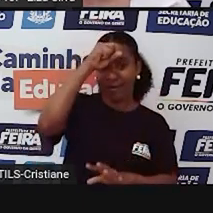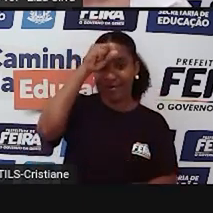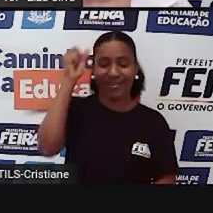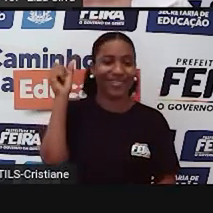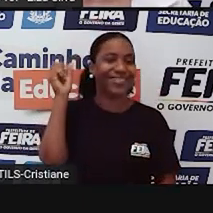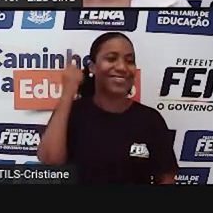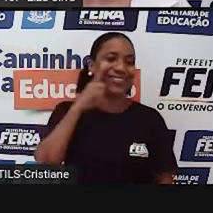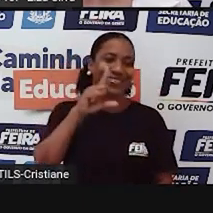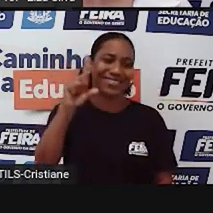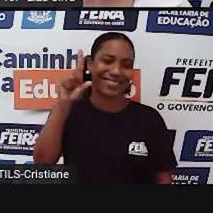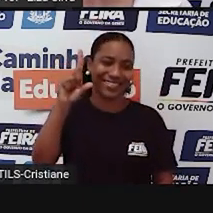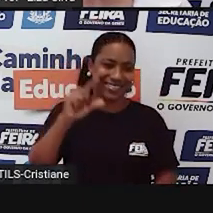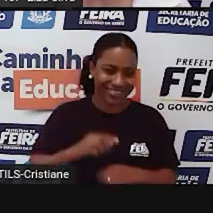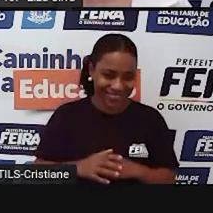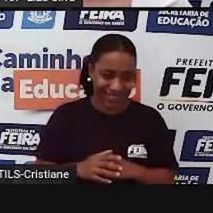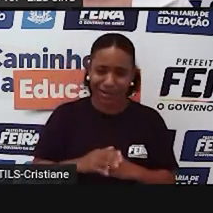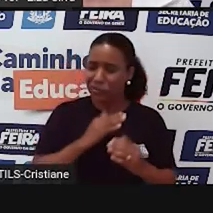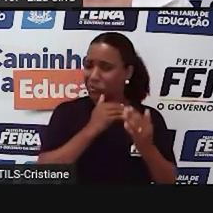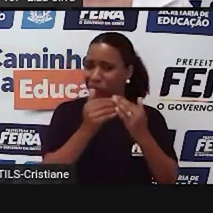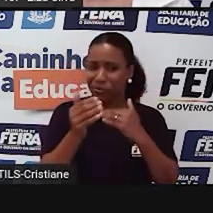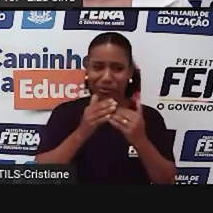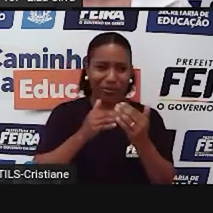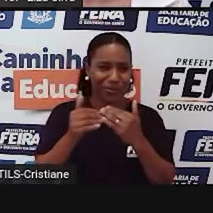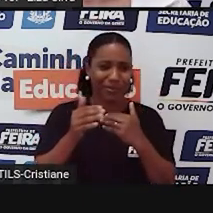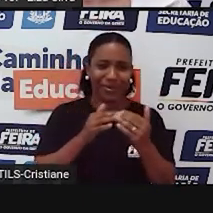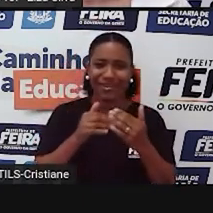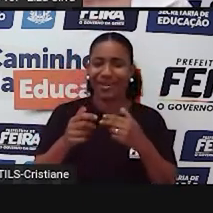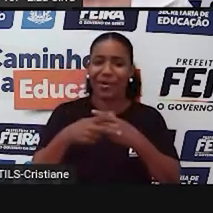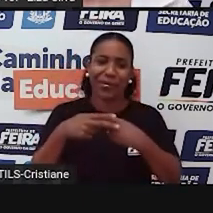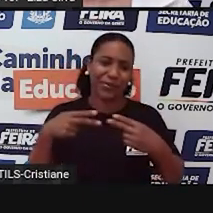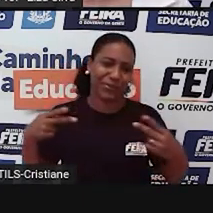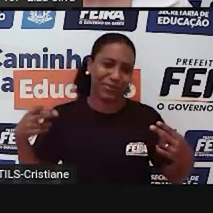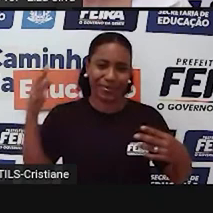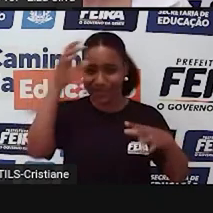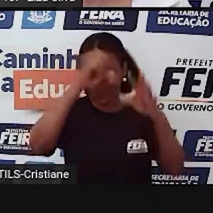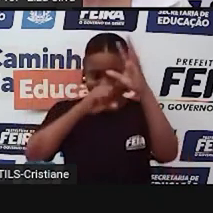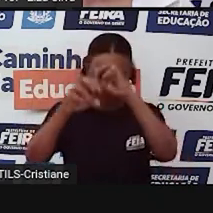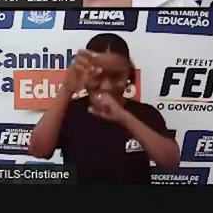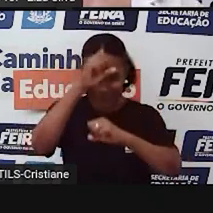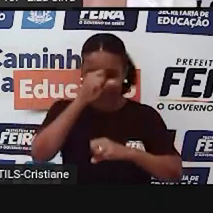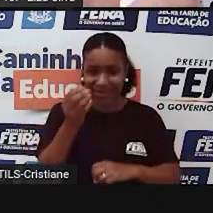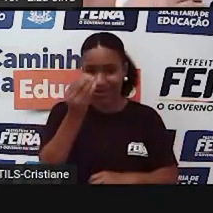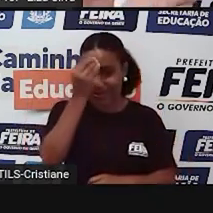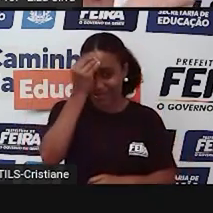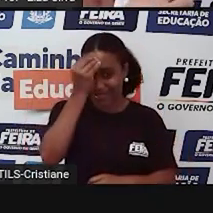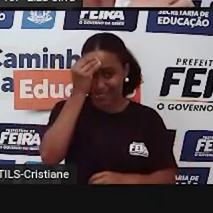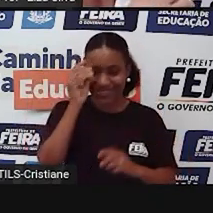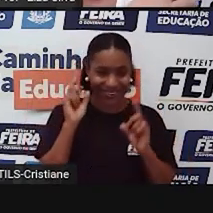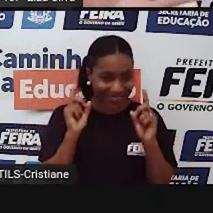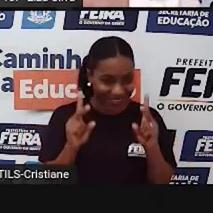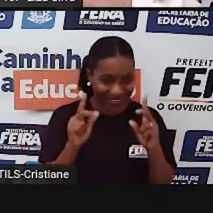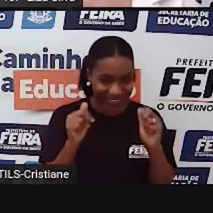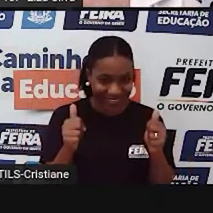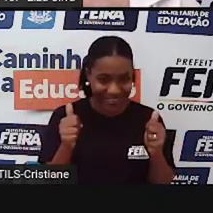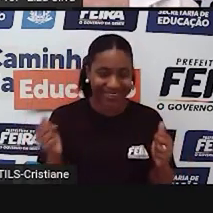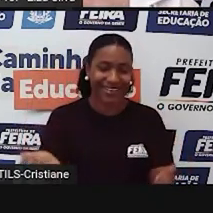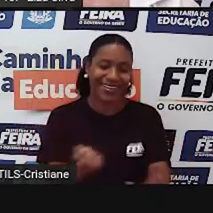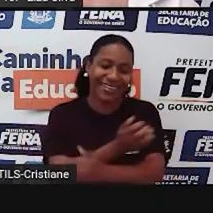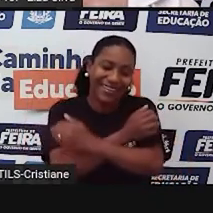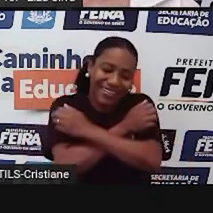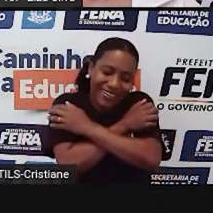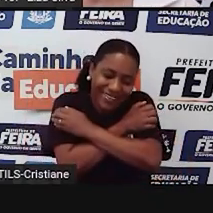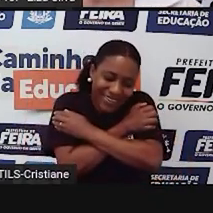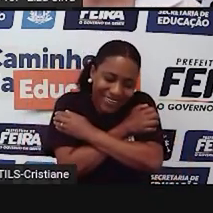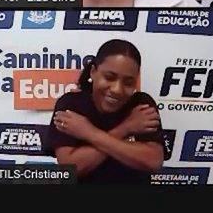inglês e qualquer outra coisa que você queira na sua vida. Ok, students? Huts! Abraços!